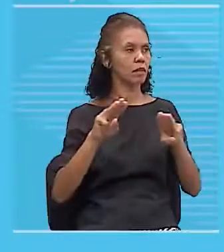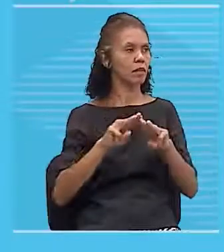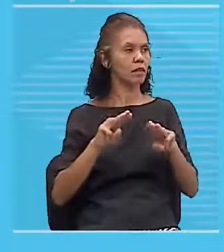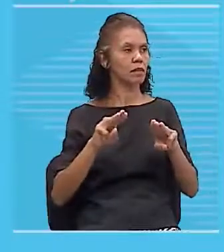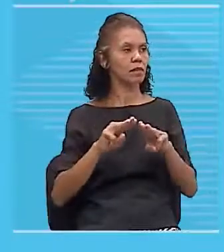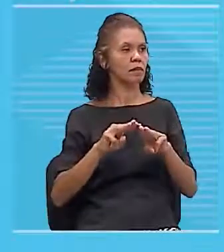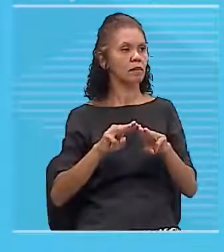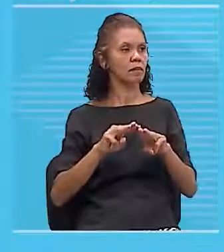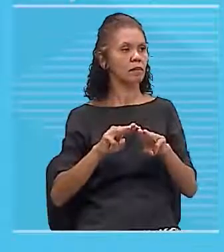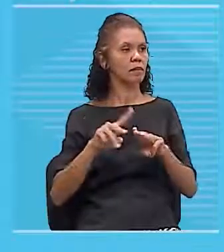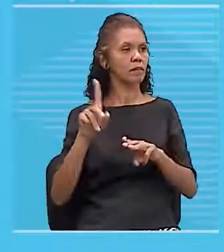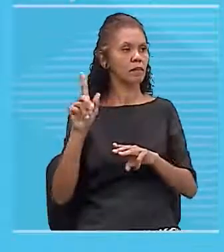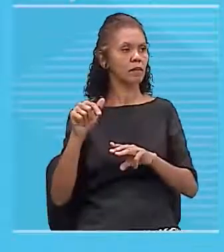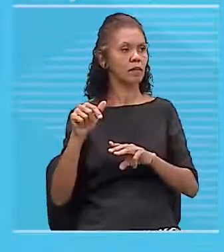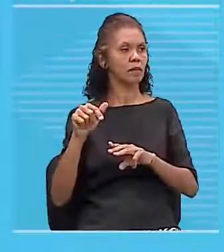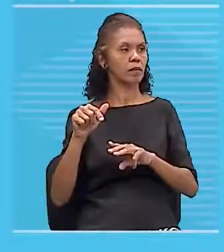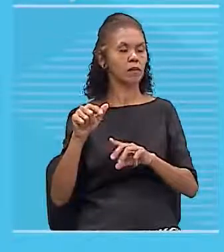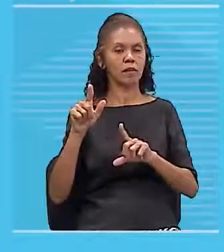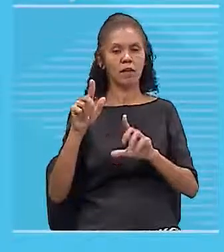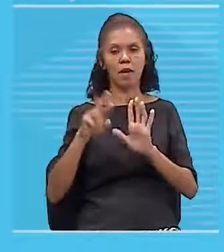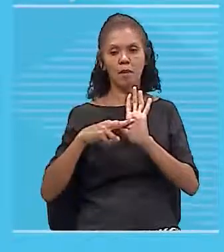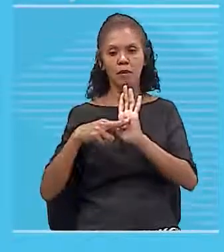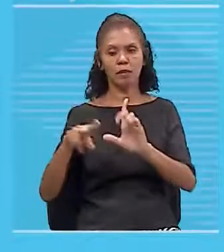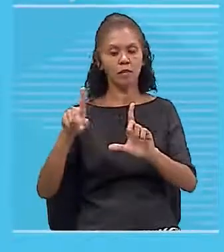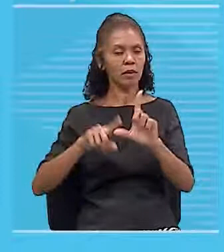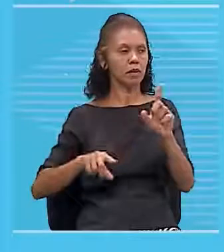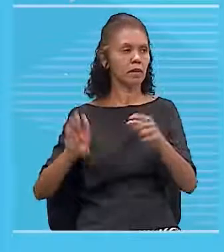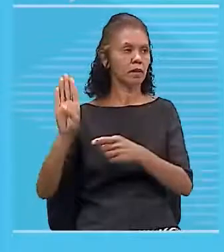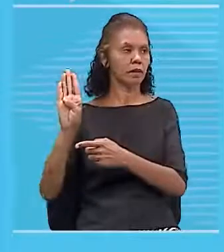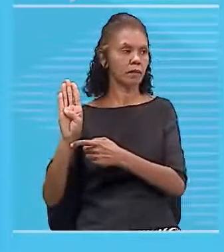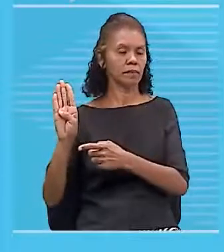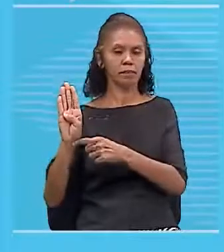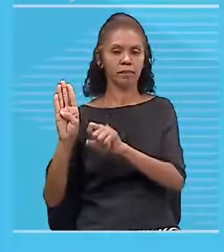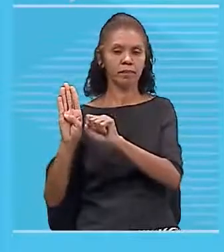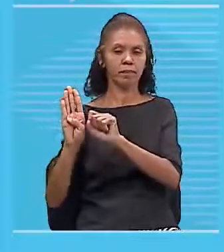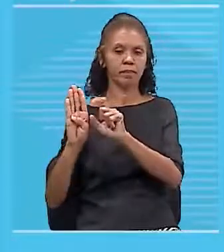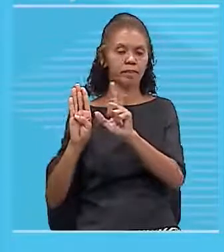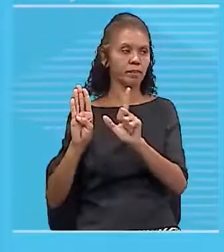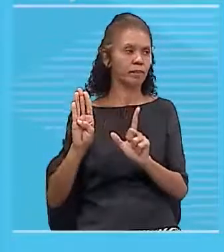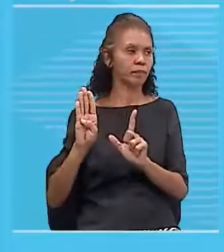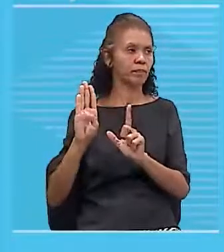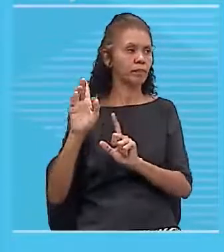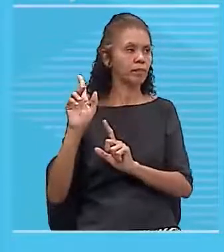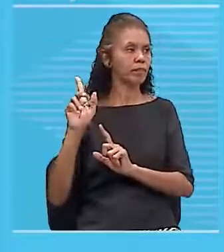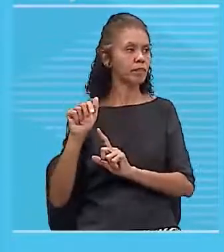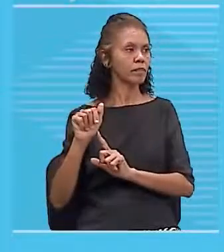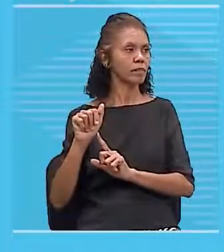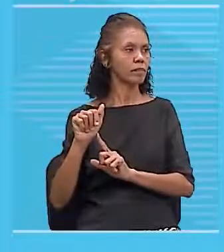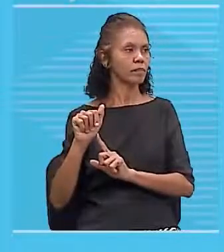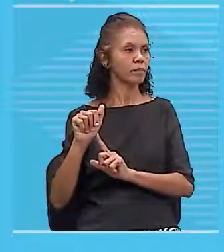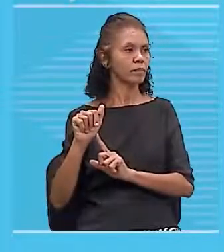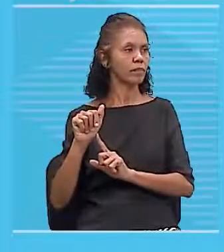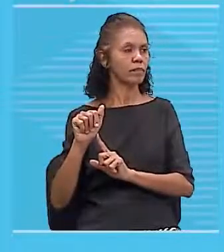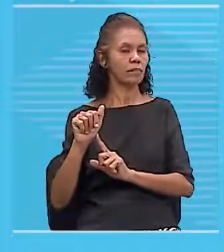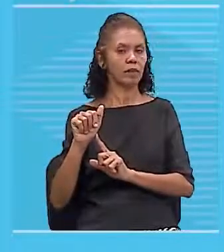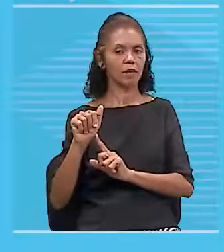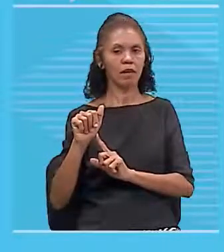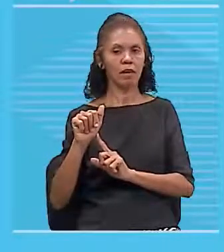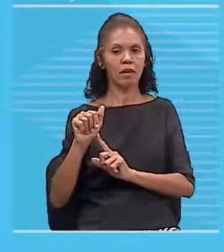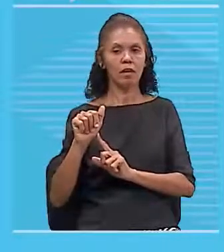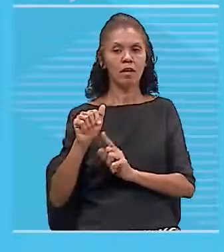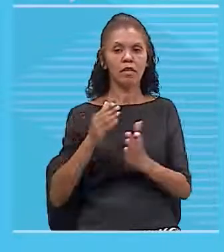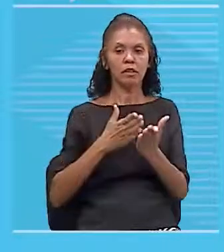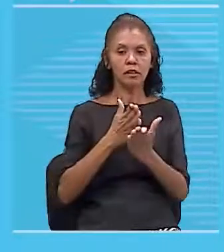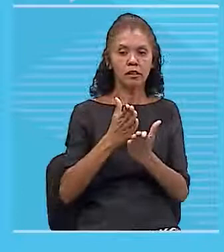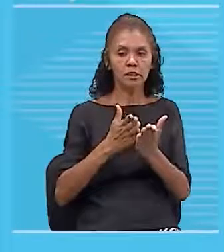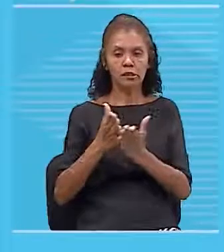Que ele vai indicar sentido, direção e intensidade do campo magnético. E aí